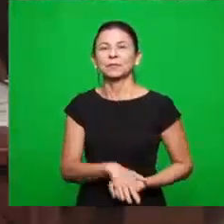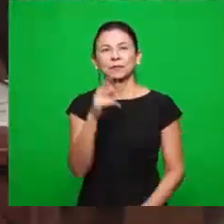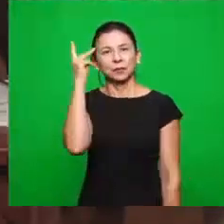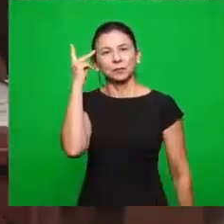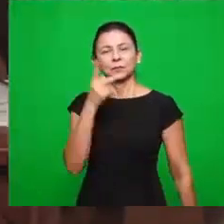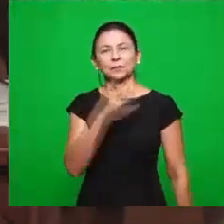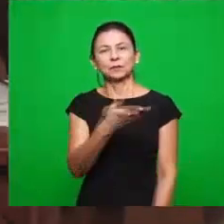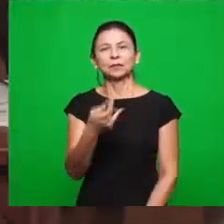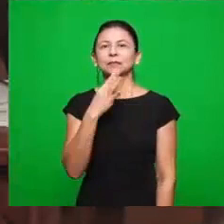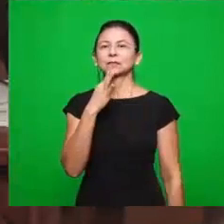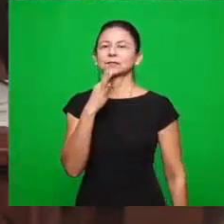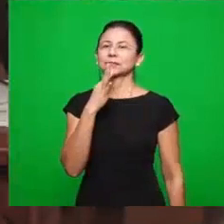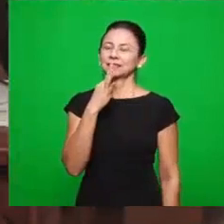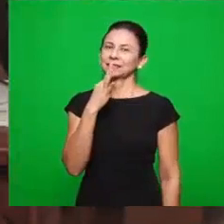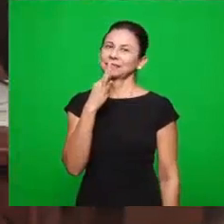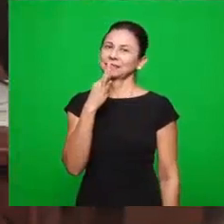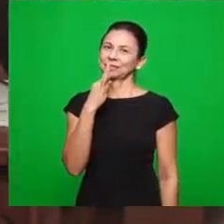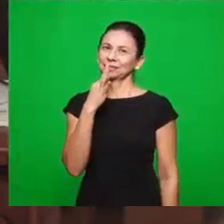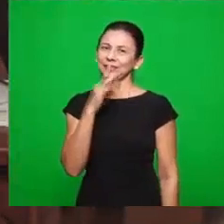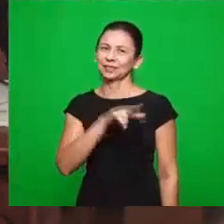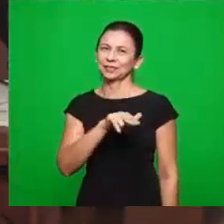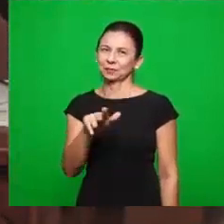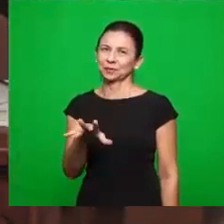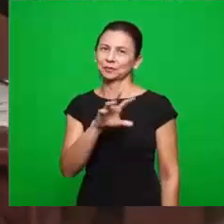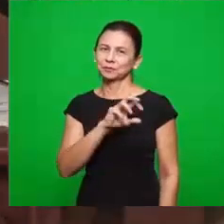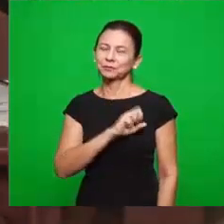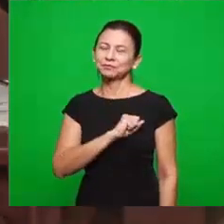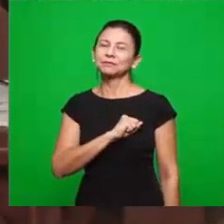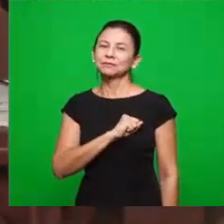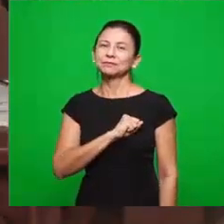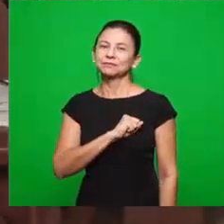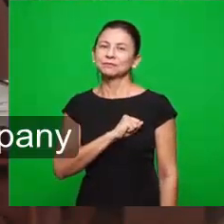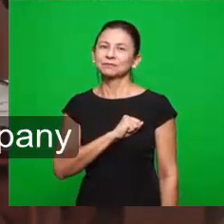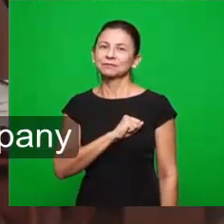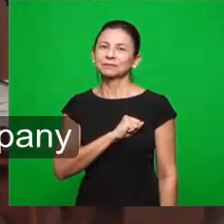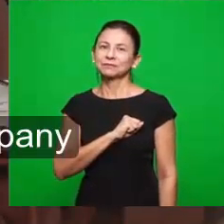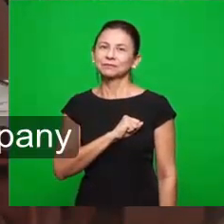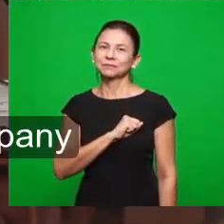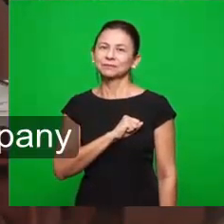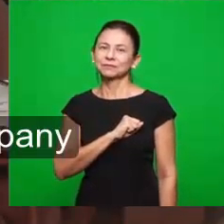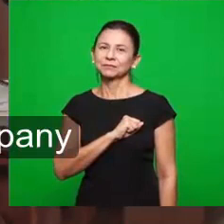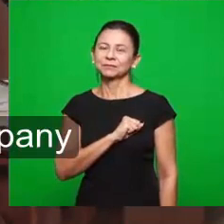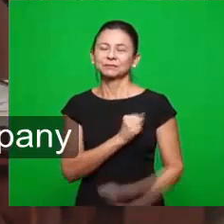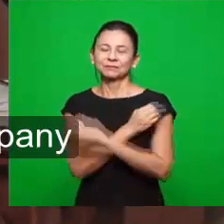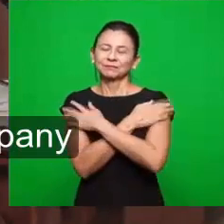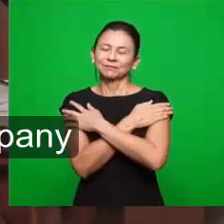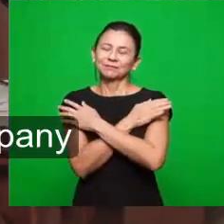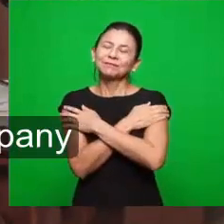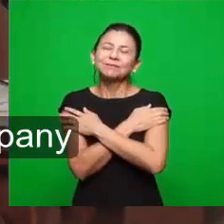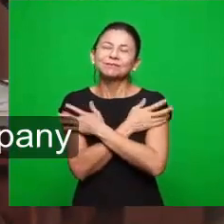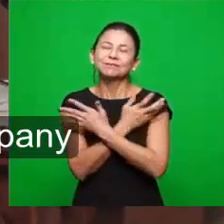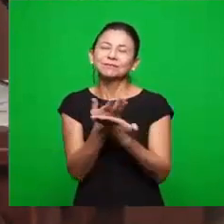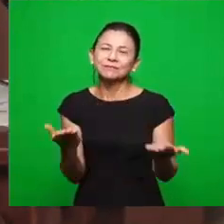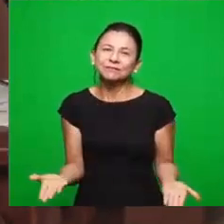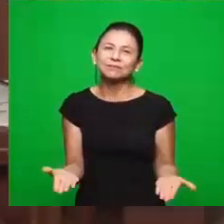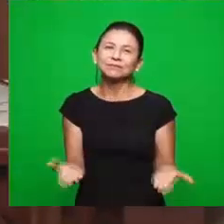conheceram o nosso irmão querido Amaro Cabral, o nosso abraço fraternal,